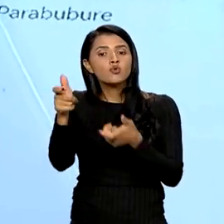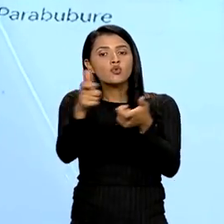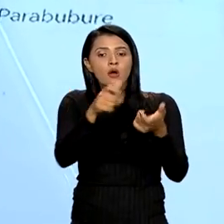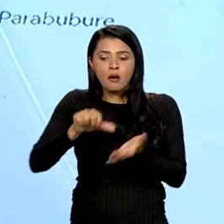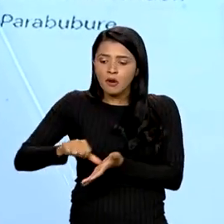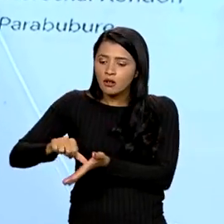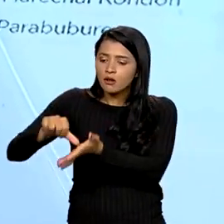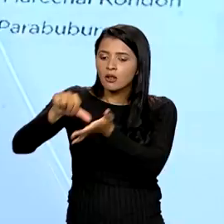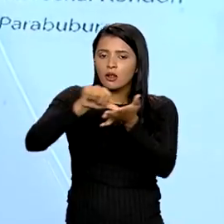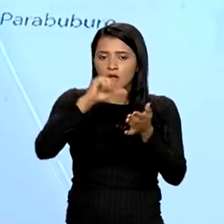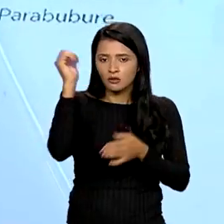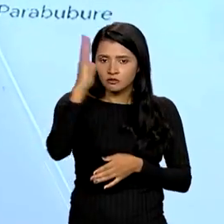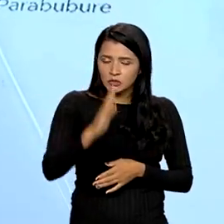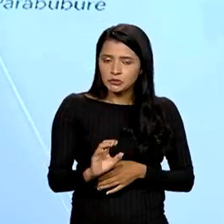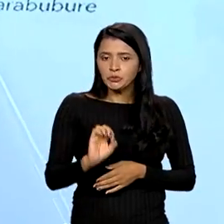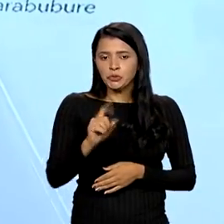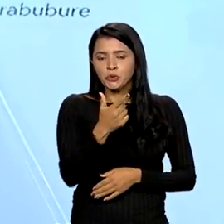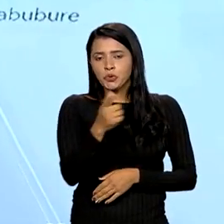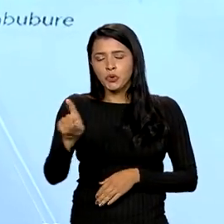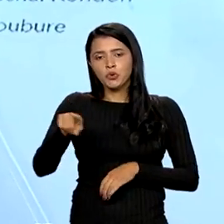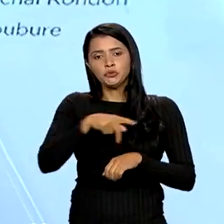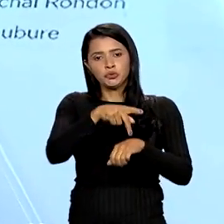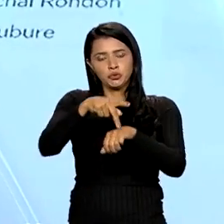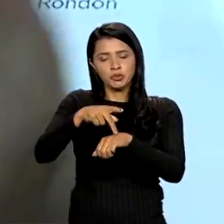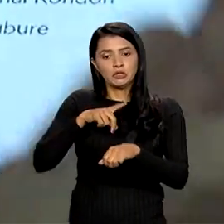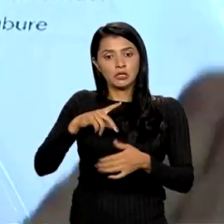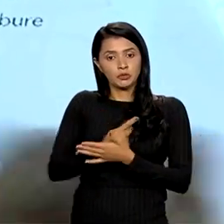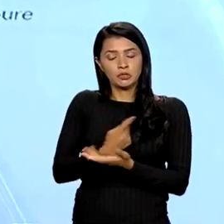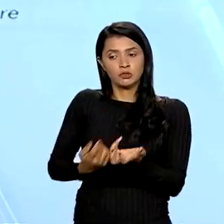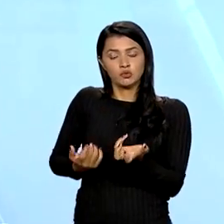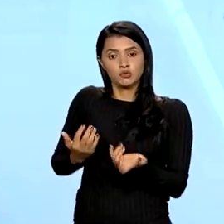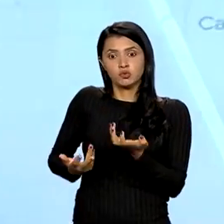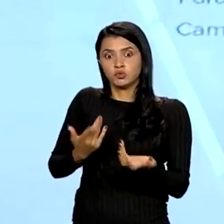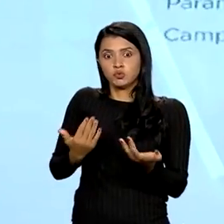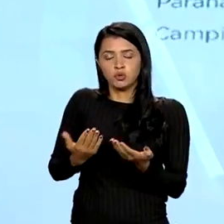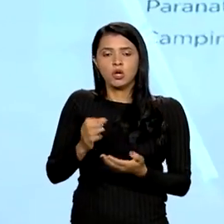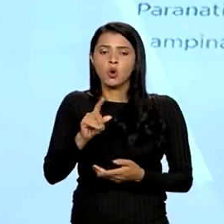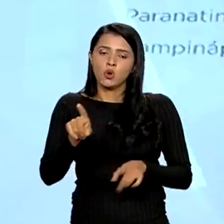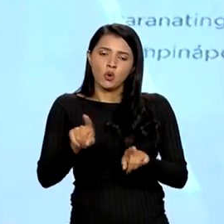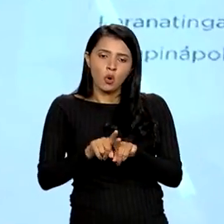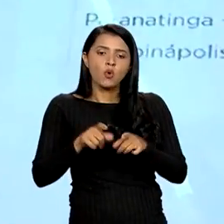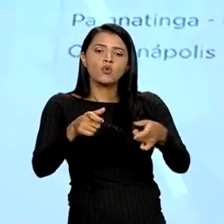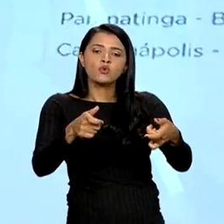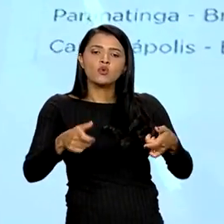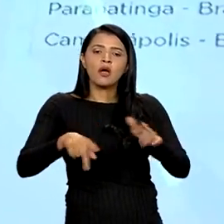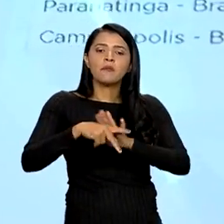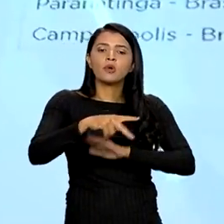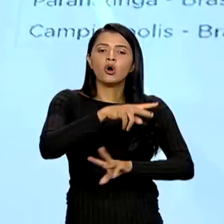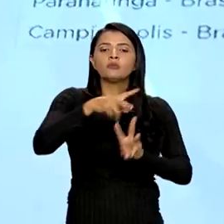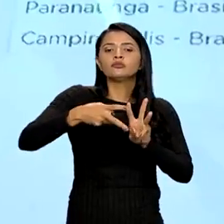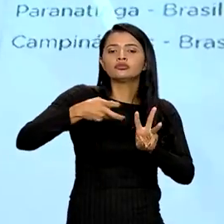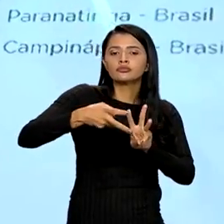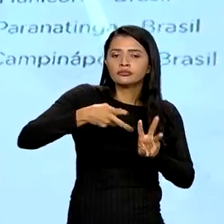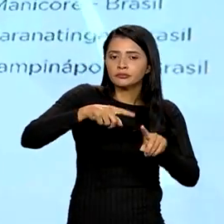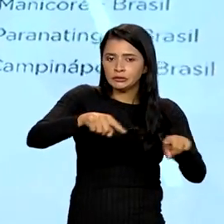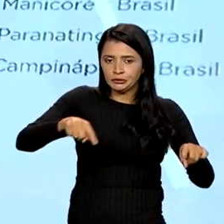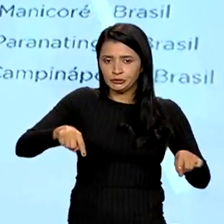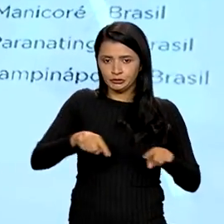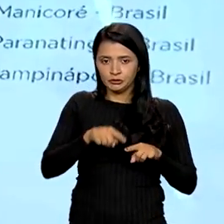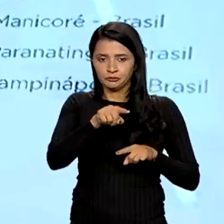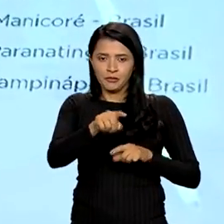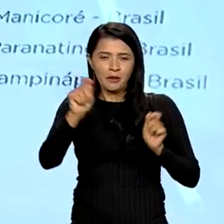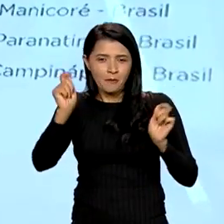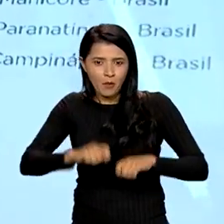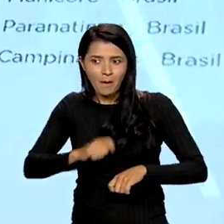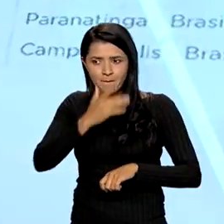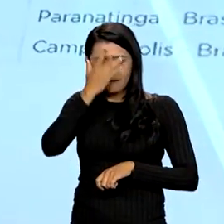de conservação no Brasil ou em outros países que estão com incêndios ou também em territórios indígenas. E isso permite, uma ferramenta para o